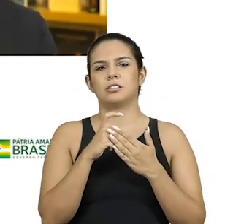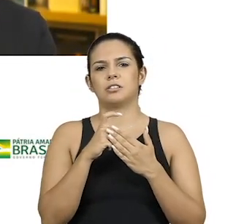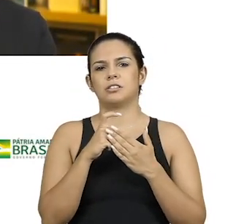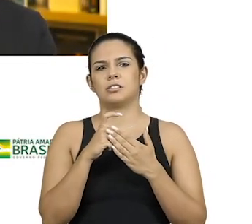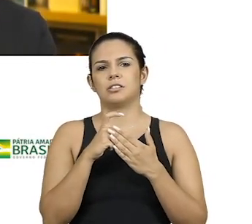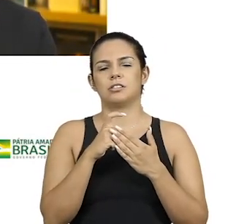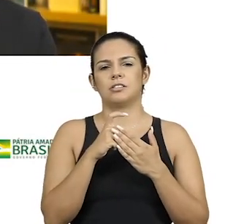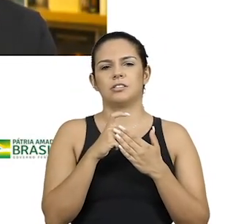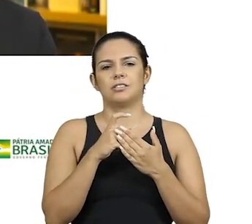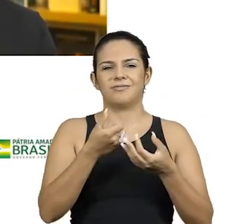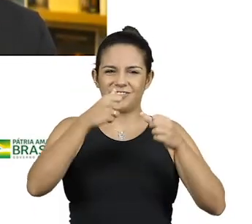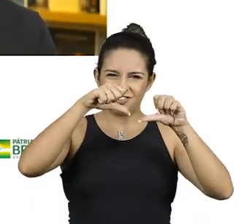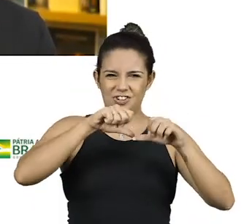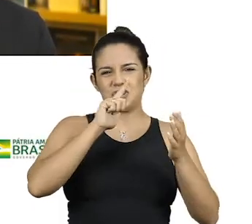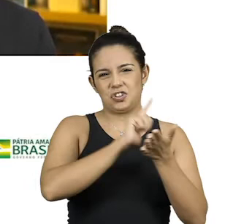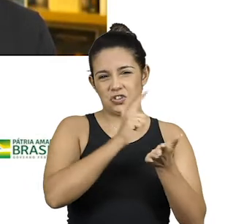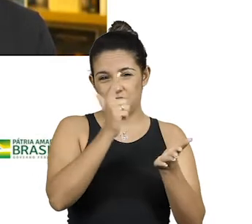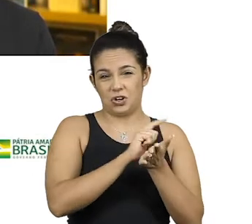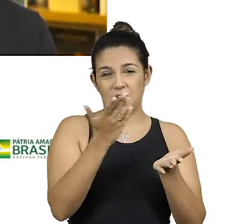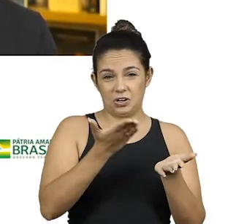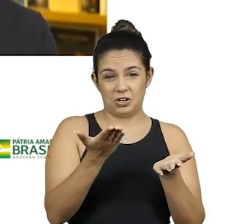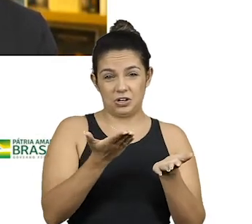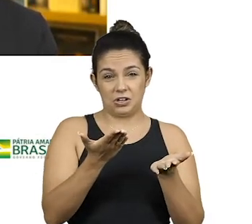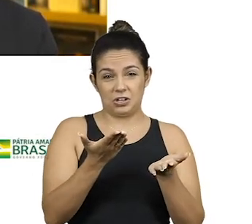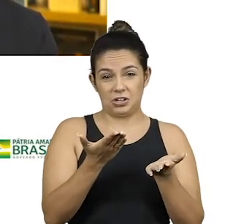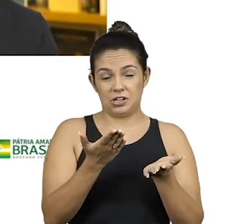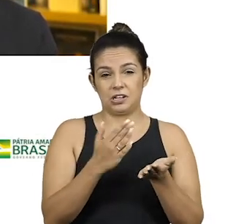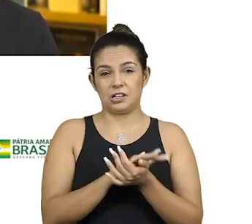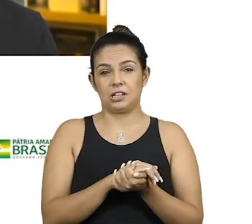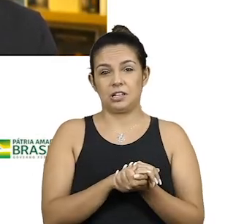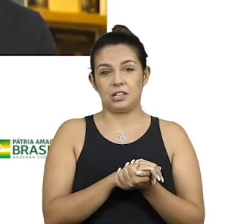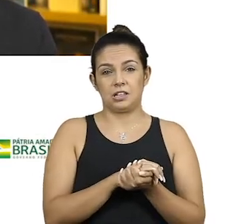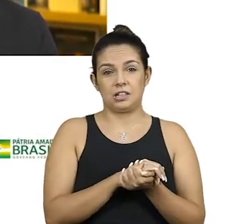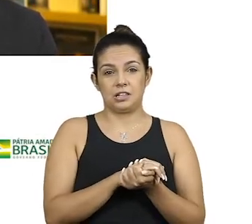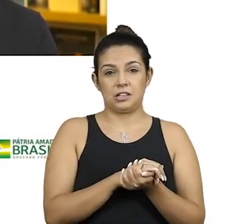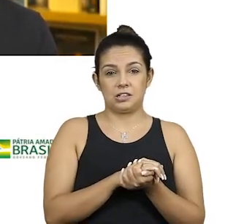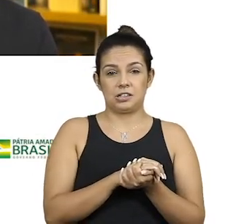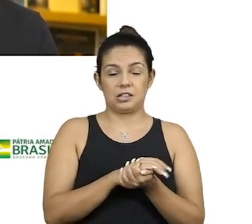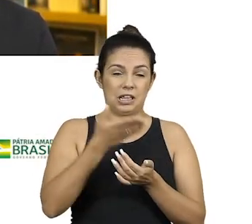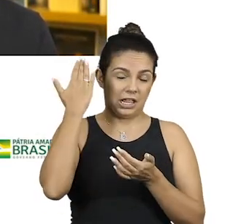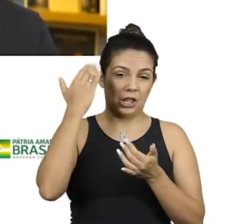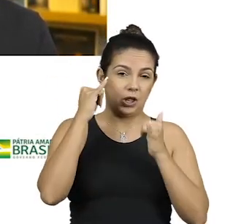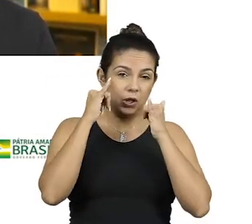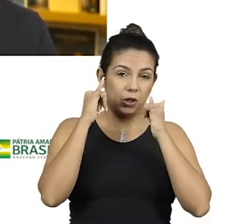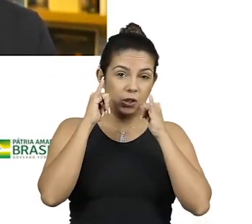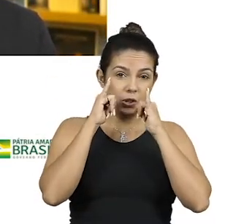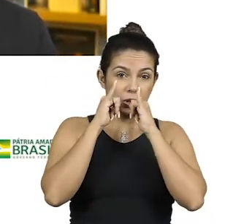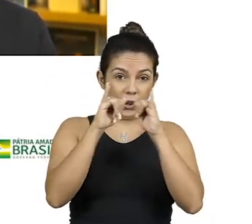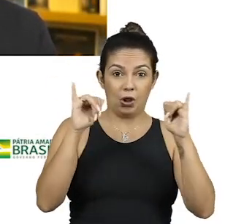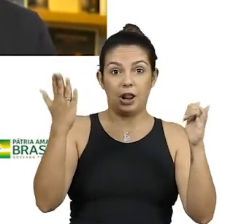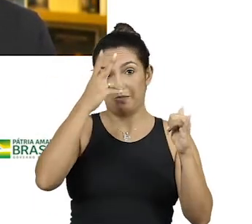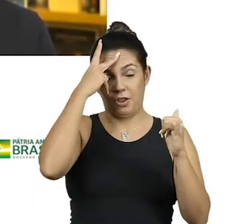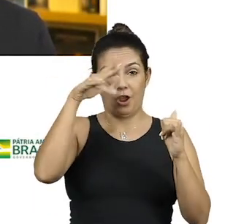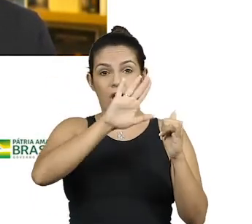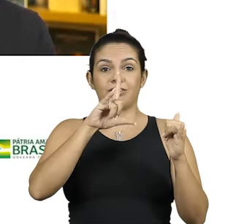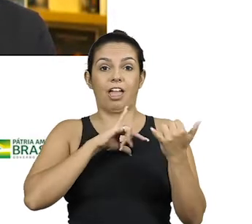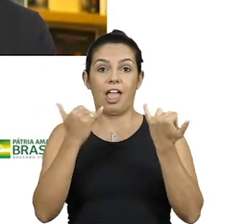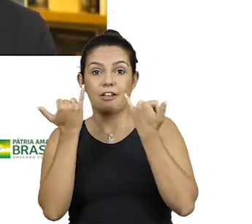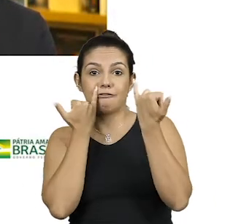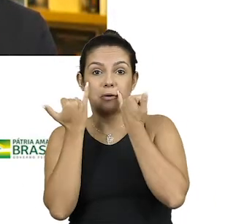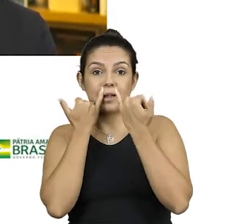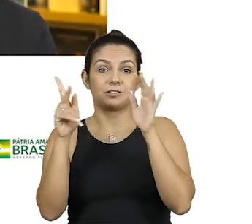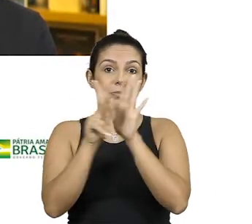decadência do jornalismo clássico convencional como origem de notícias, porque agora as pessoas se informavam por elas